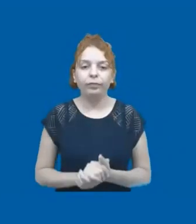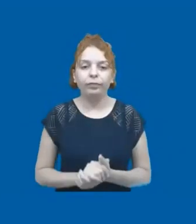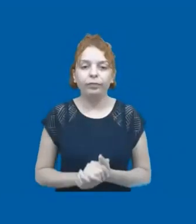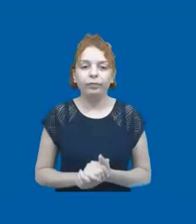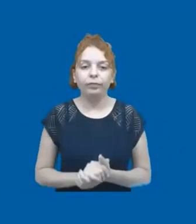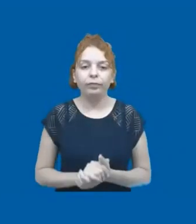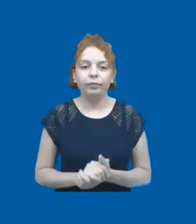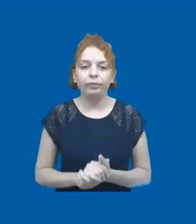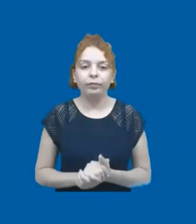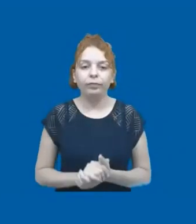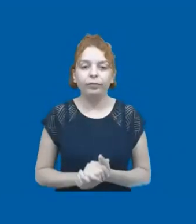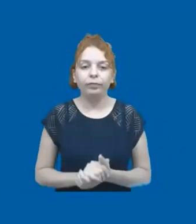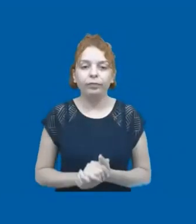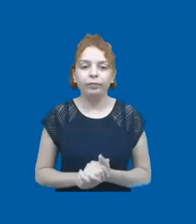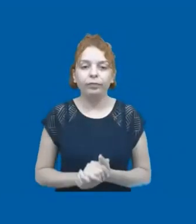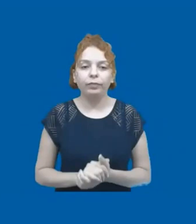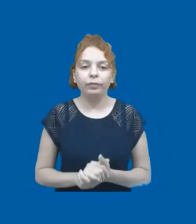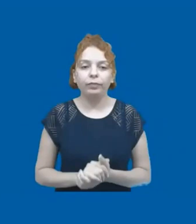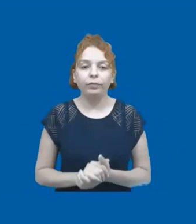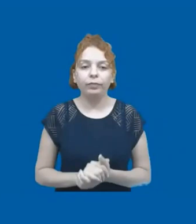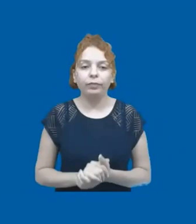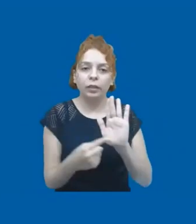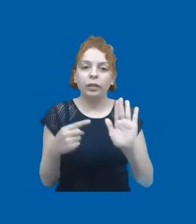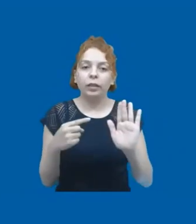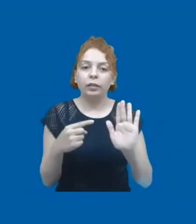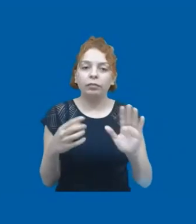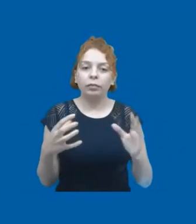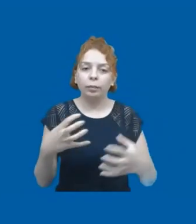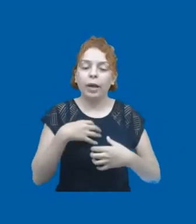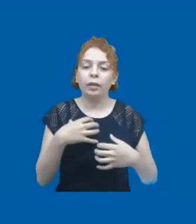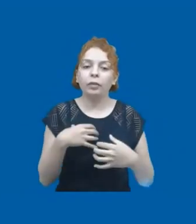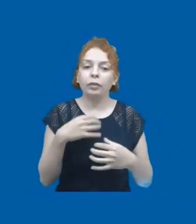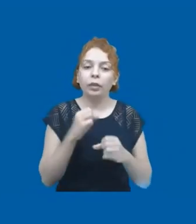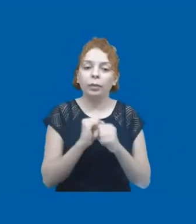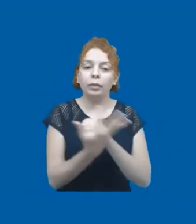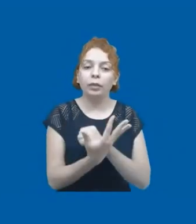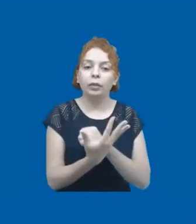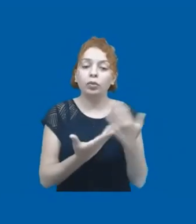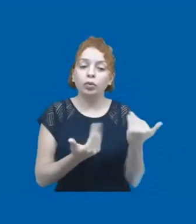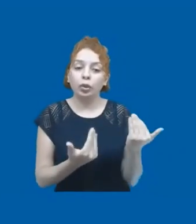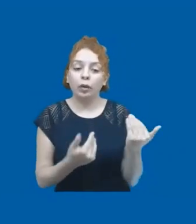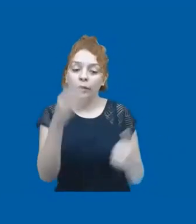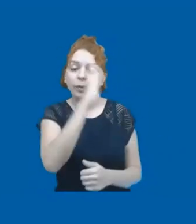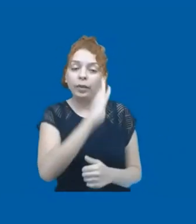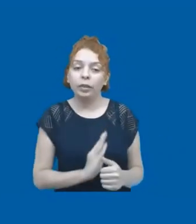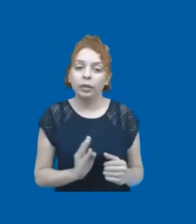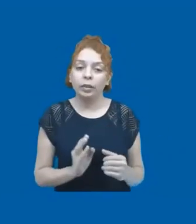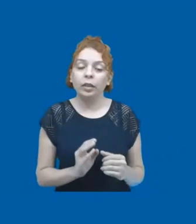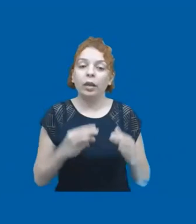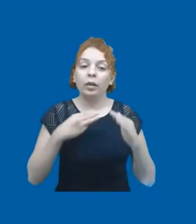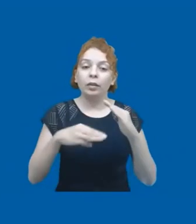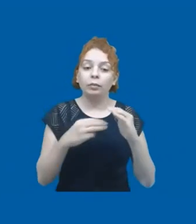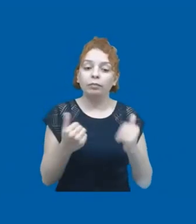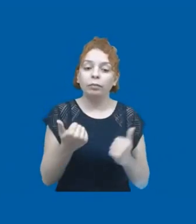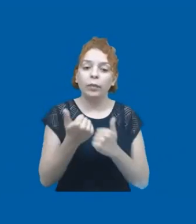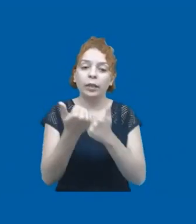dados também muito alarmantes em relação ao impacto da pandemia nos jovens brasileiros. A Unesco foi parceira de uma pesquisa